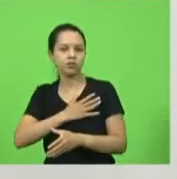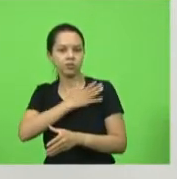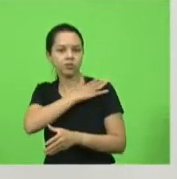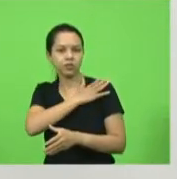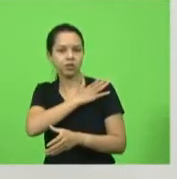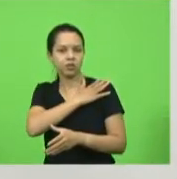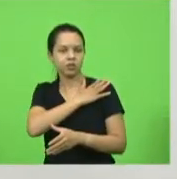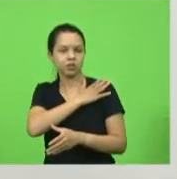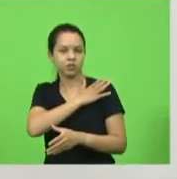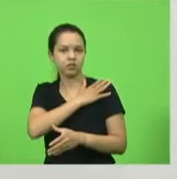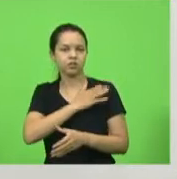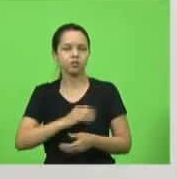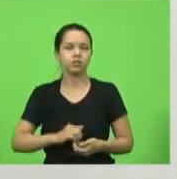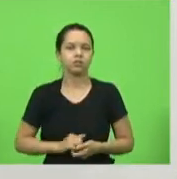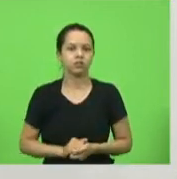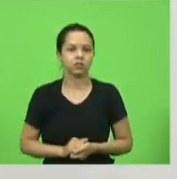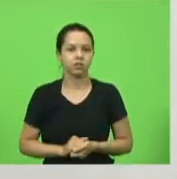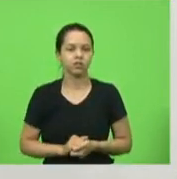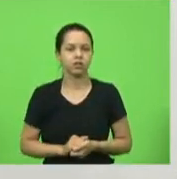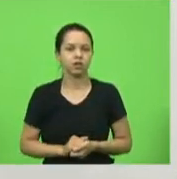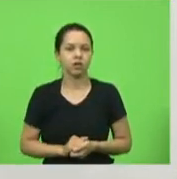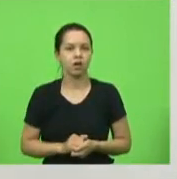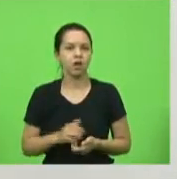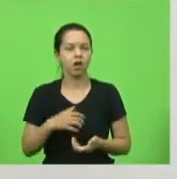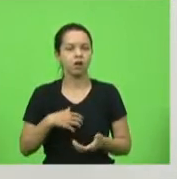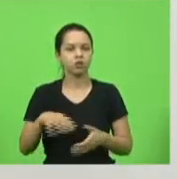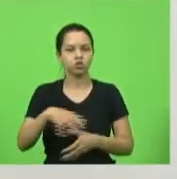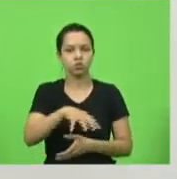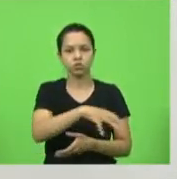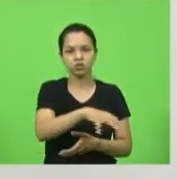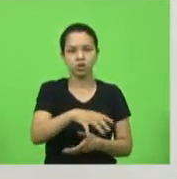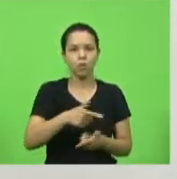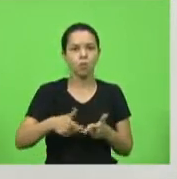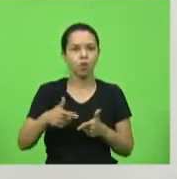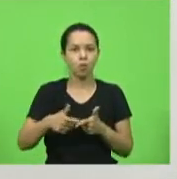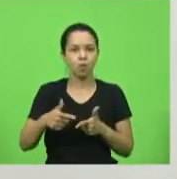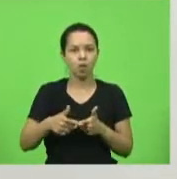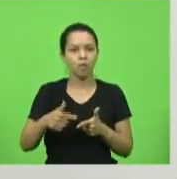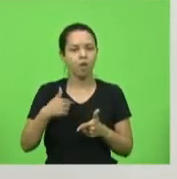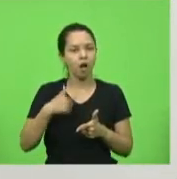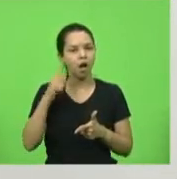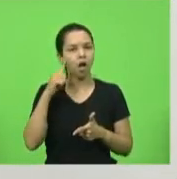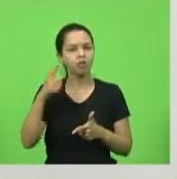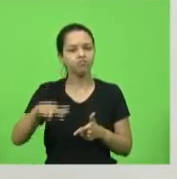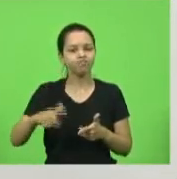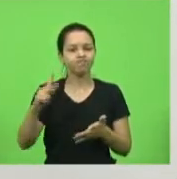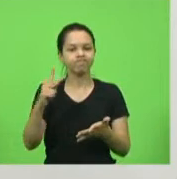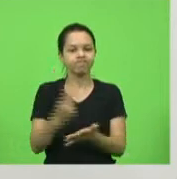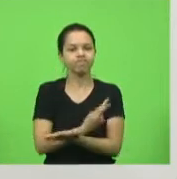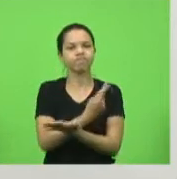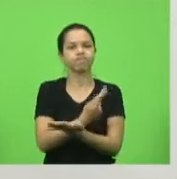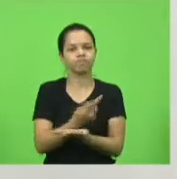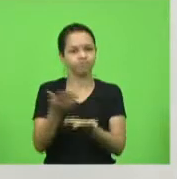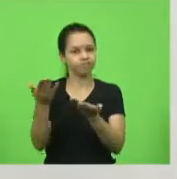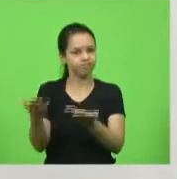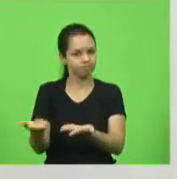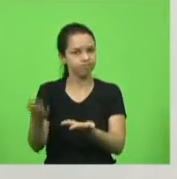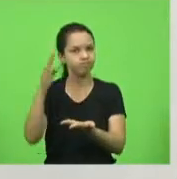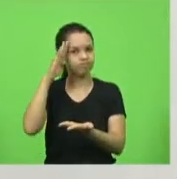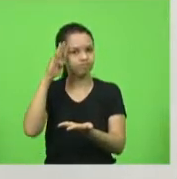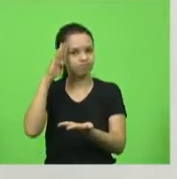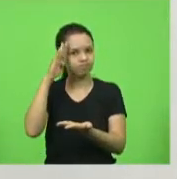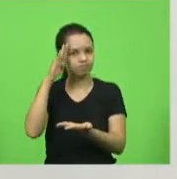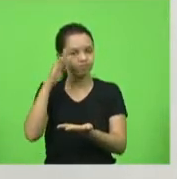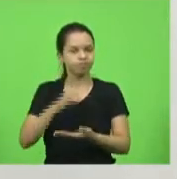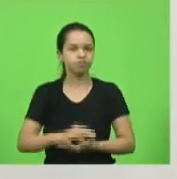em relação a essa distribuição. Para mim, é só mais um erro desse comando, em que, além